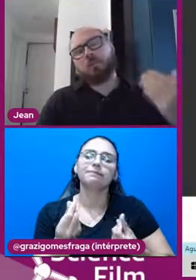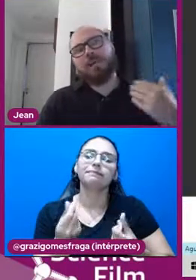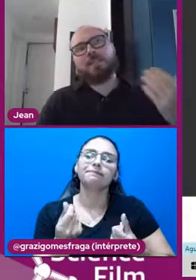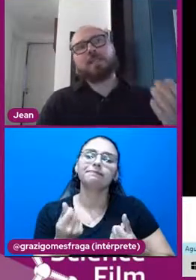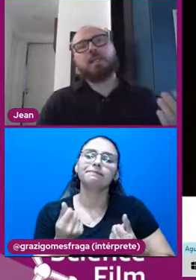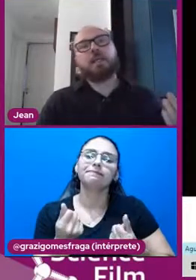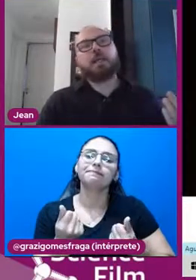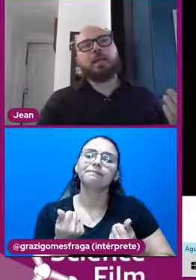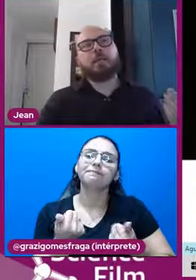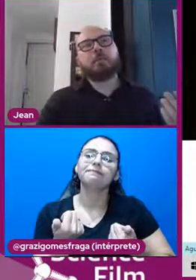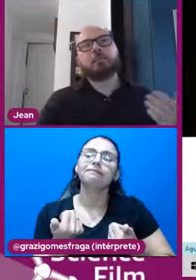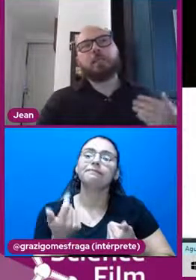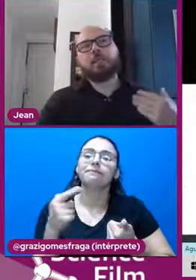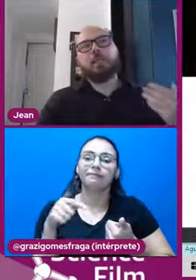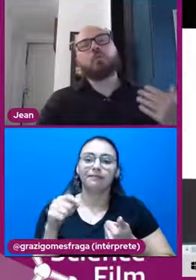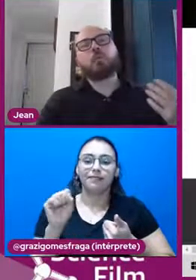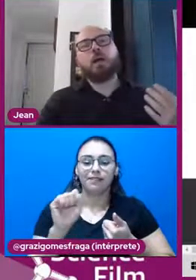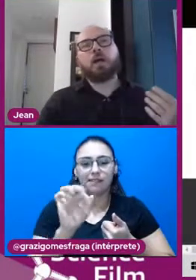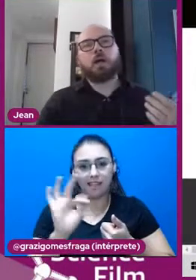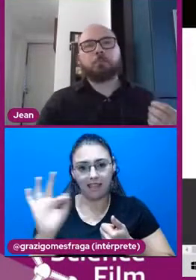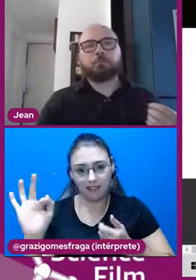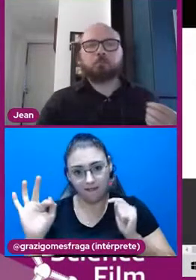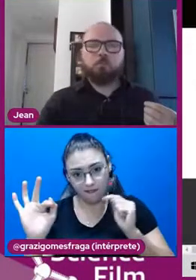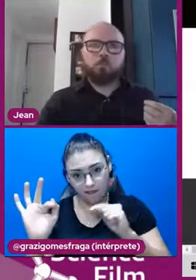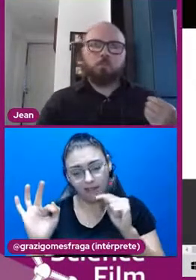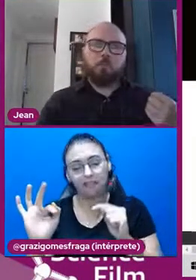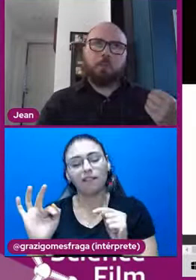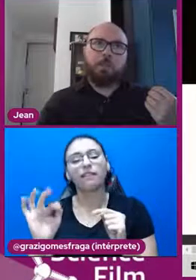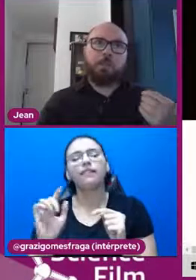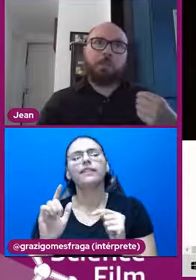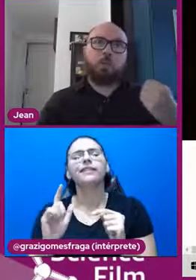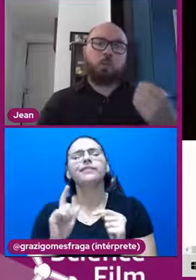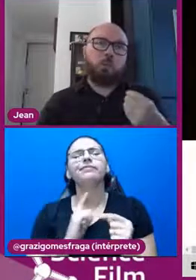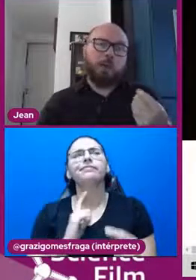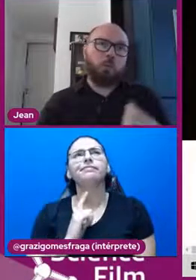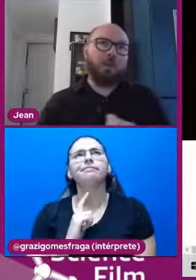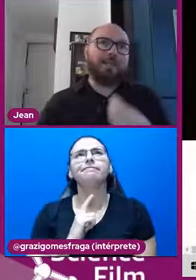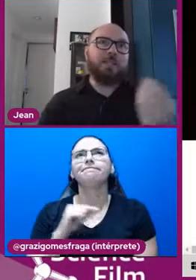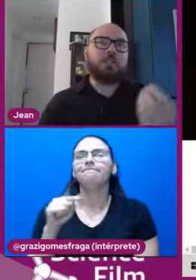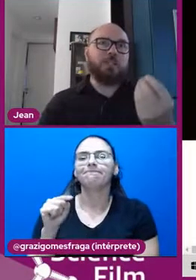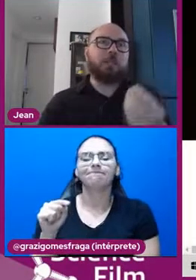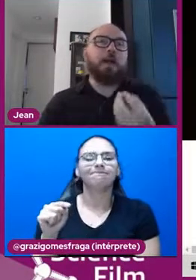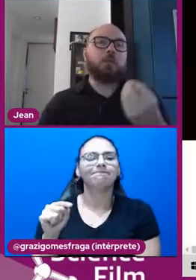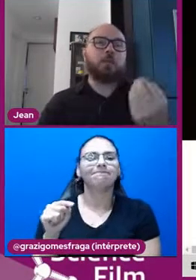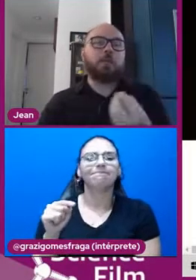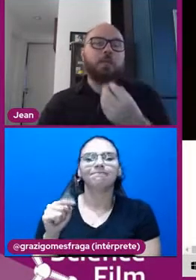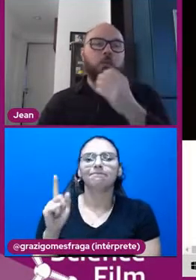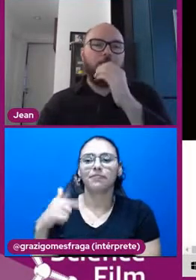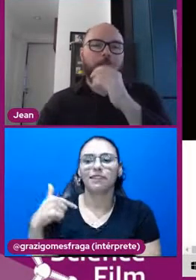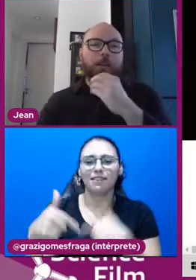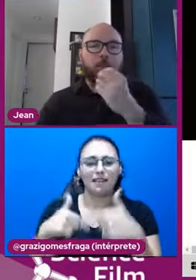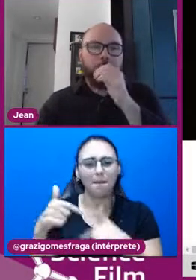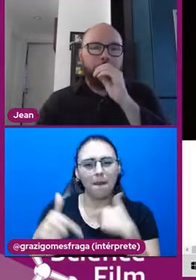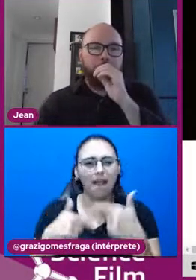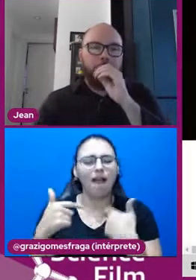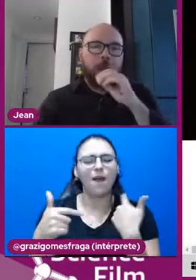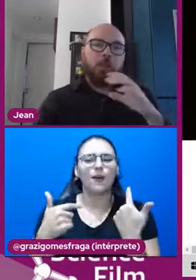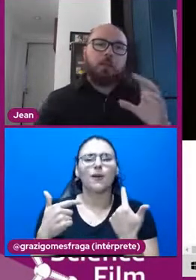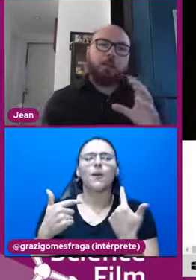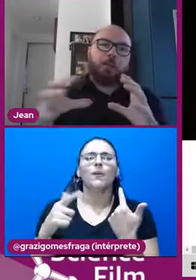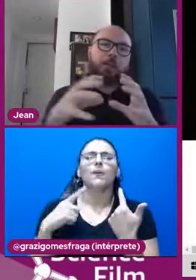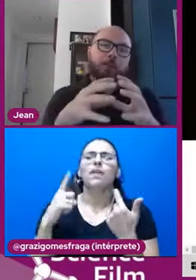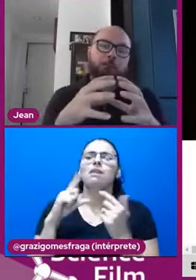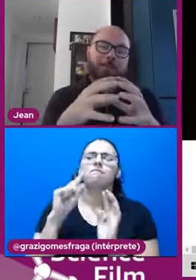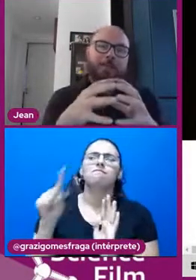o Science, ele tem uma linha de trabalho, ele tem uma pauta, né?